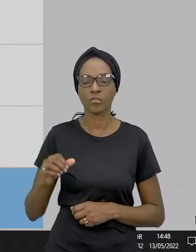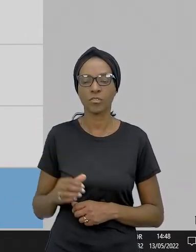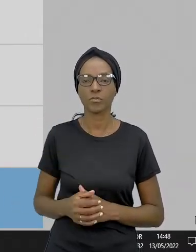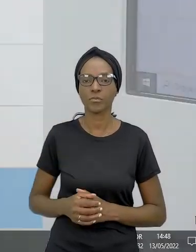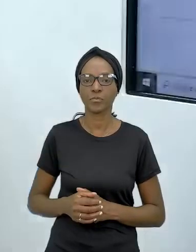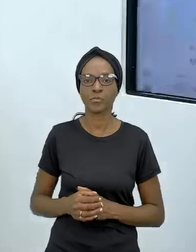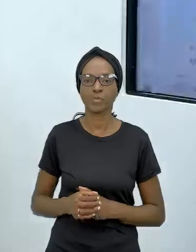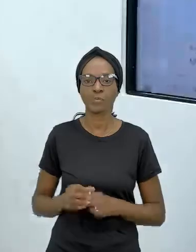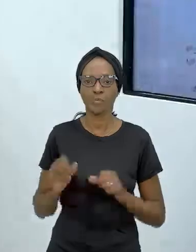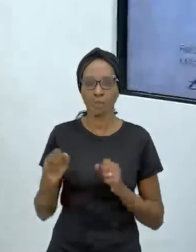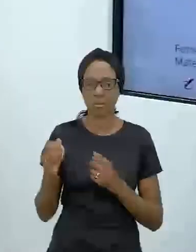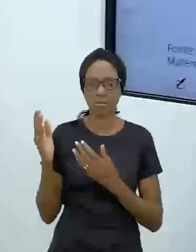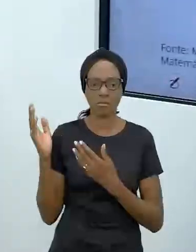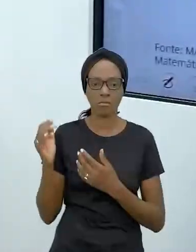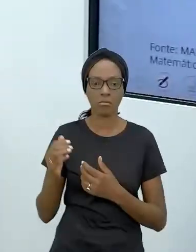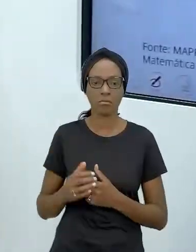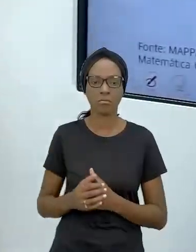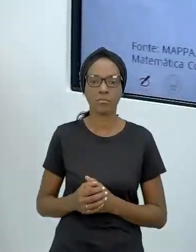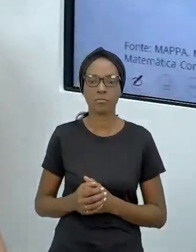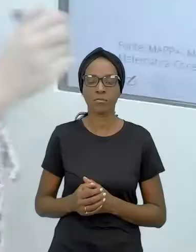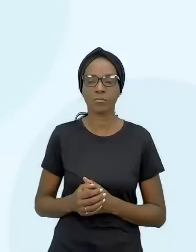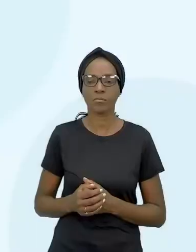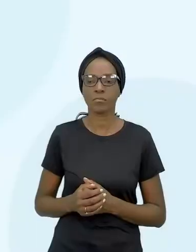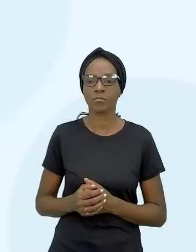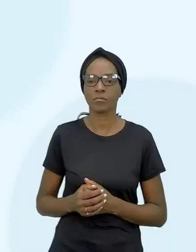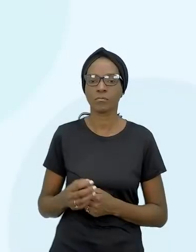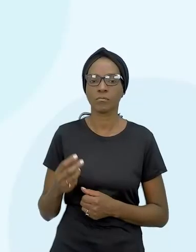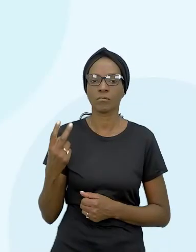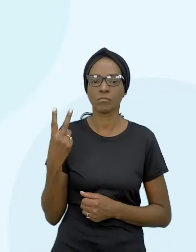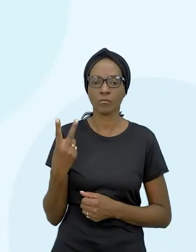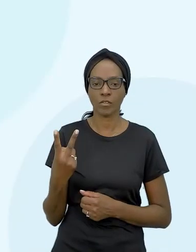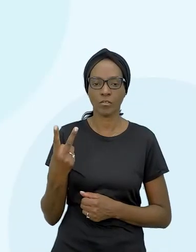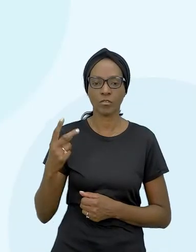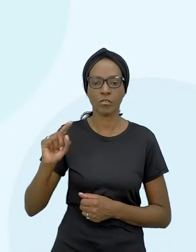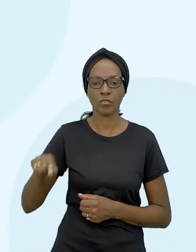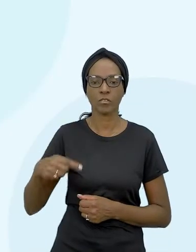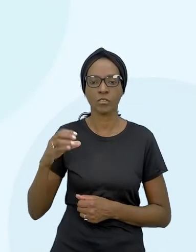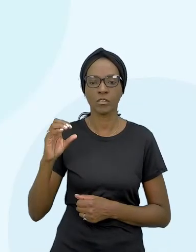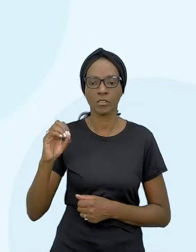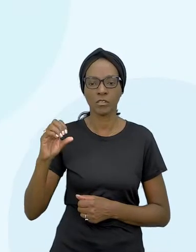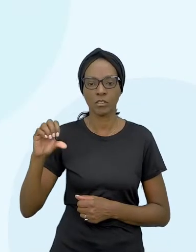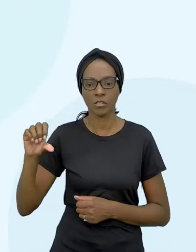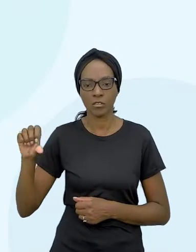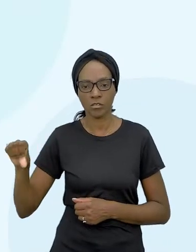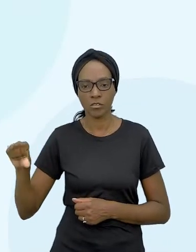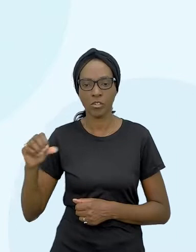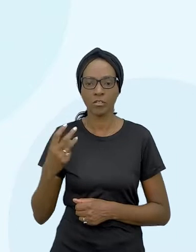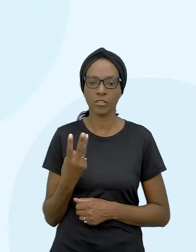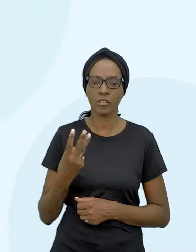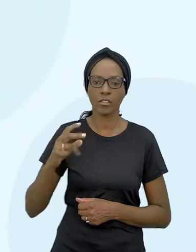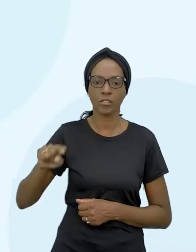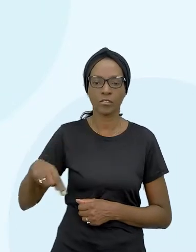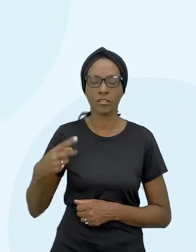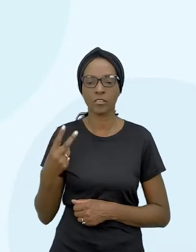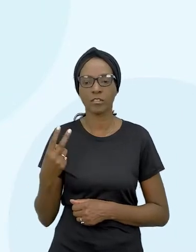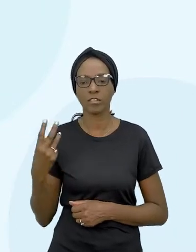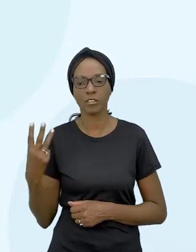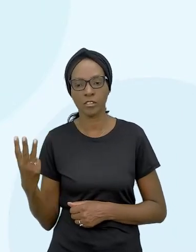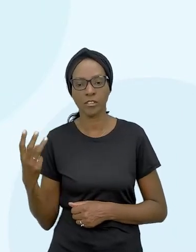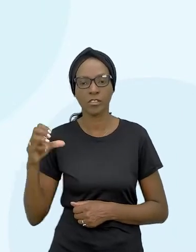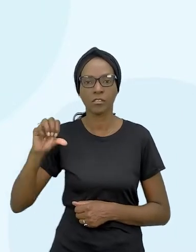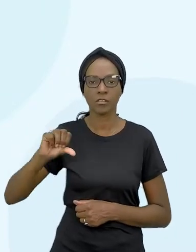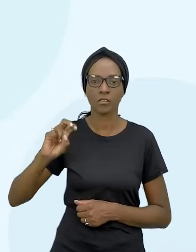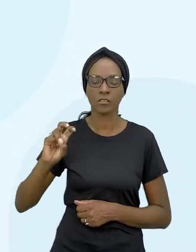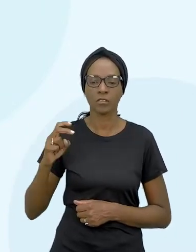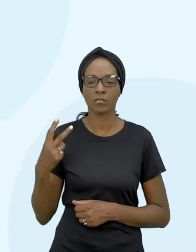pôr lá no PPT, por favor. Tá aí, ó, 2,09, 3,23, 952. E se a gente fizer a